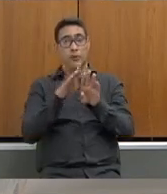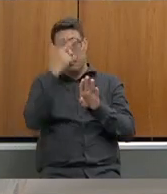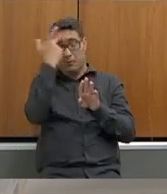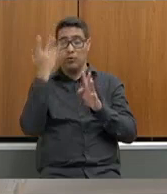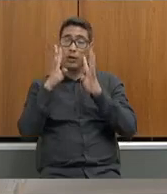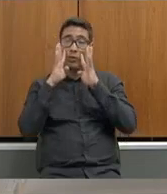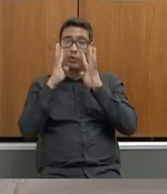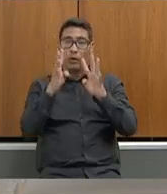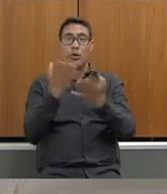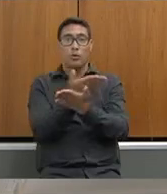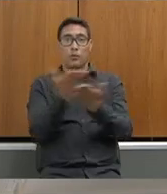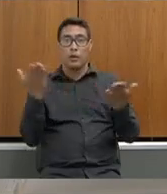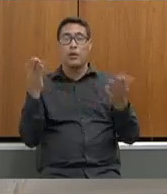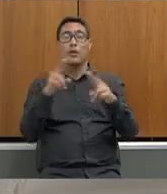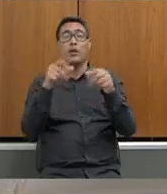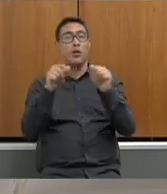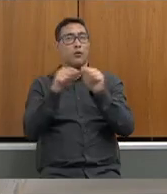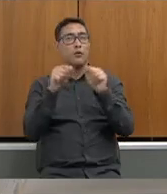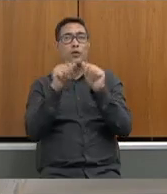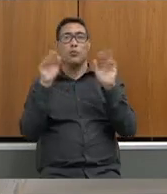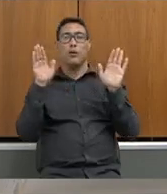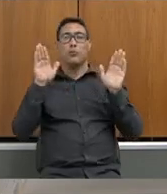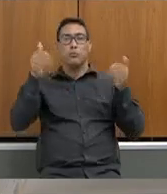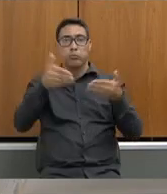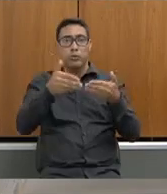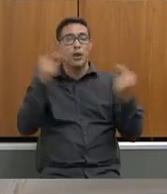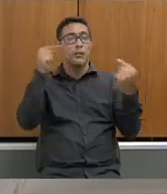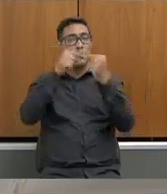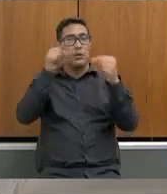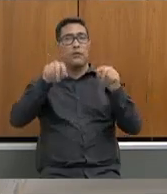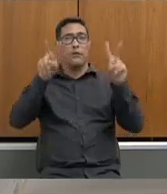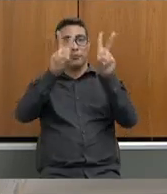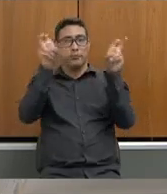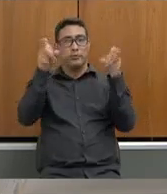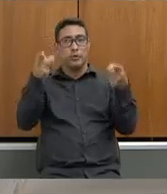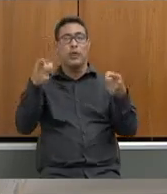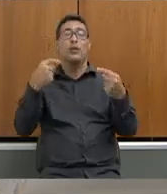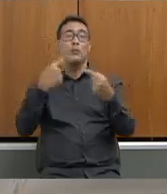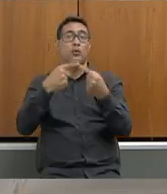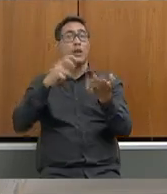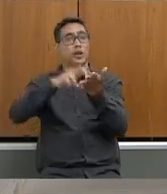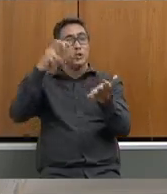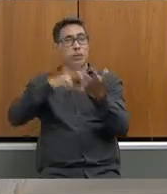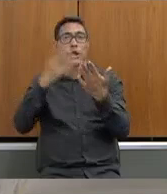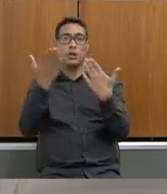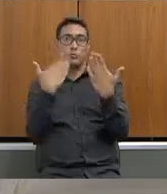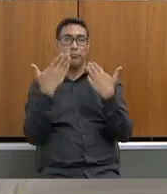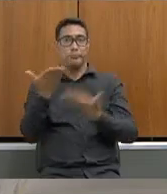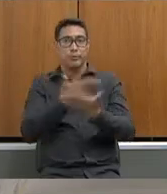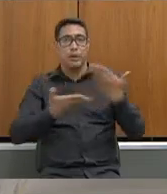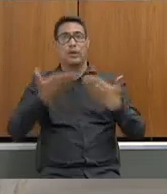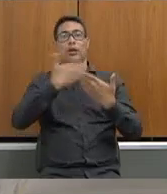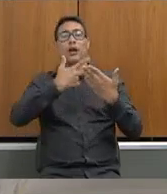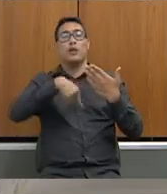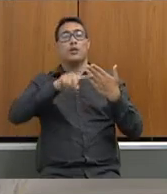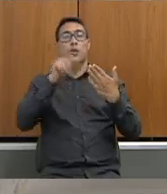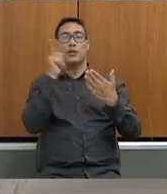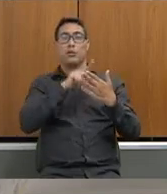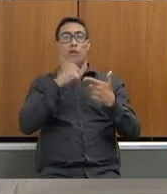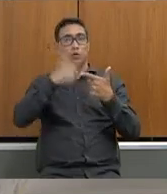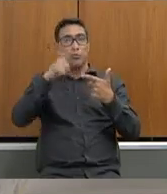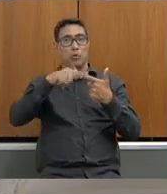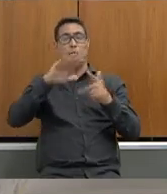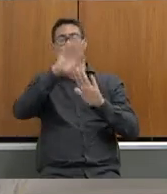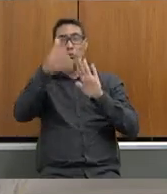acompanhando é que eu não fiz uma abordagem específica desse ponto porque nós já tratamos durante a manhã estamos aí em tratativas para que todos os problemas